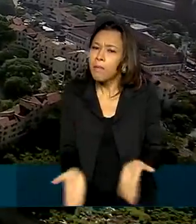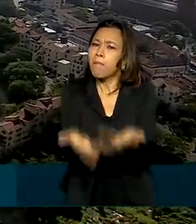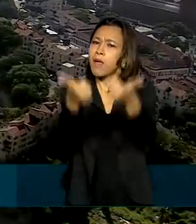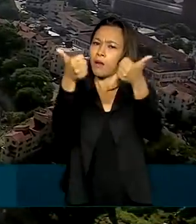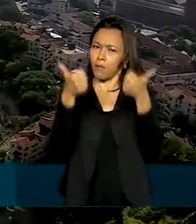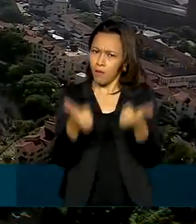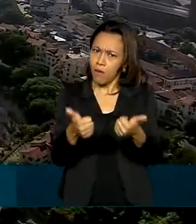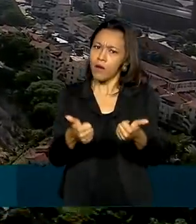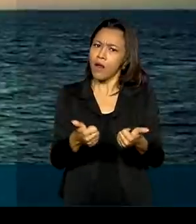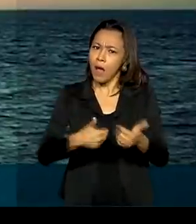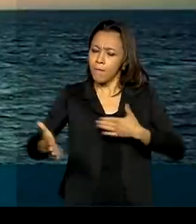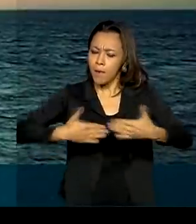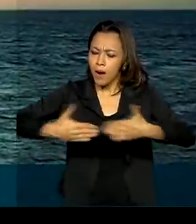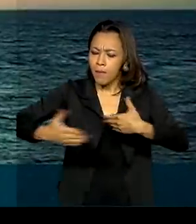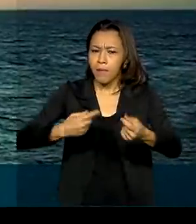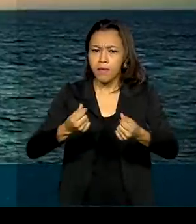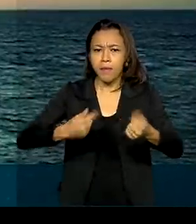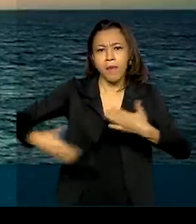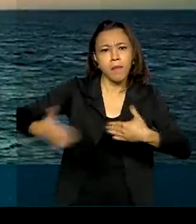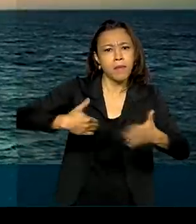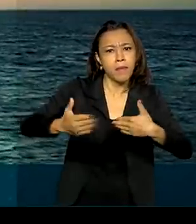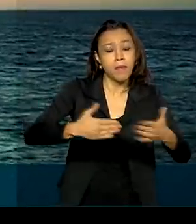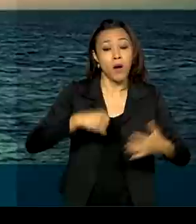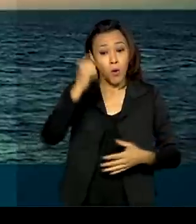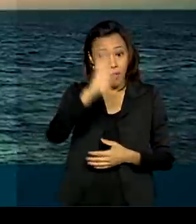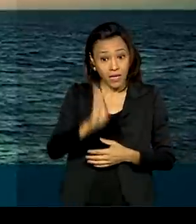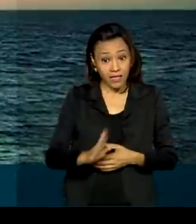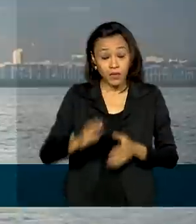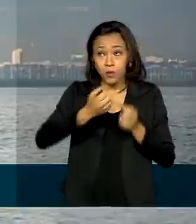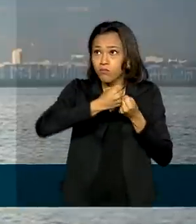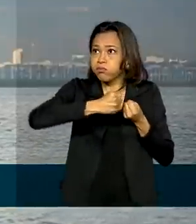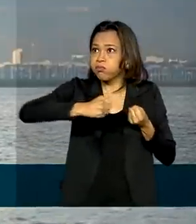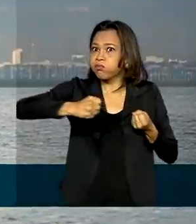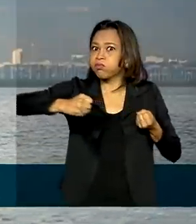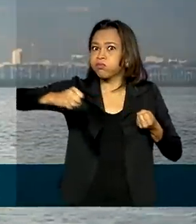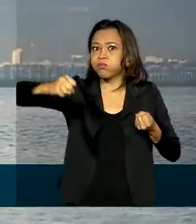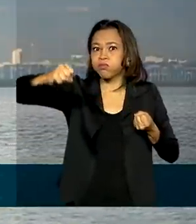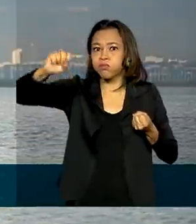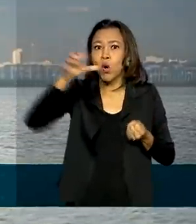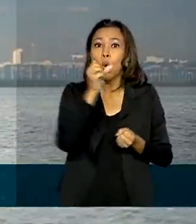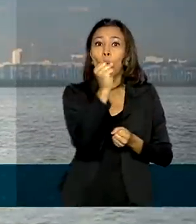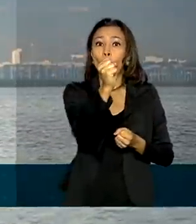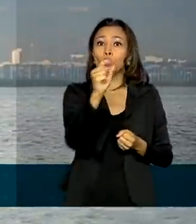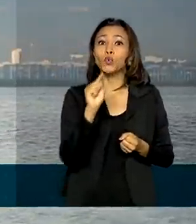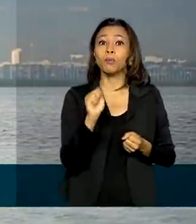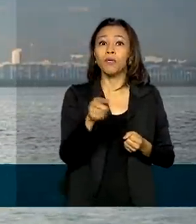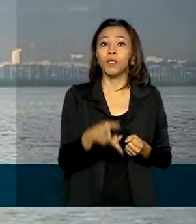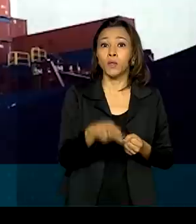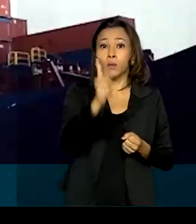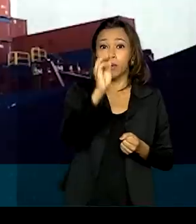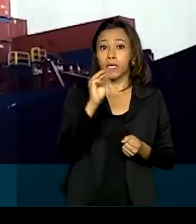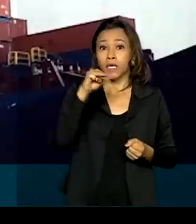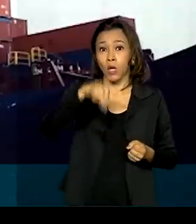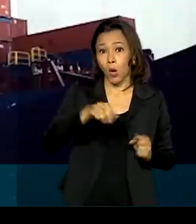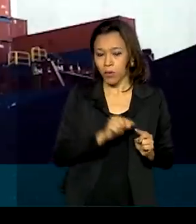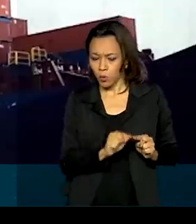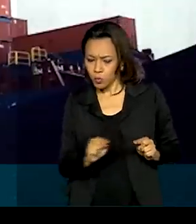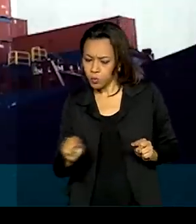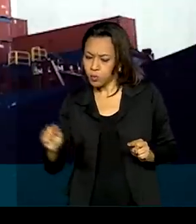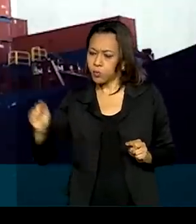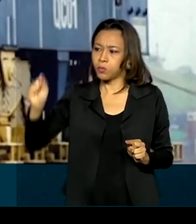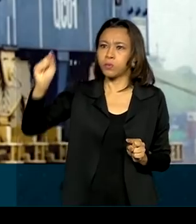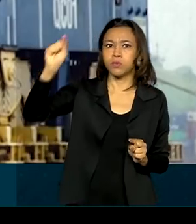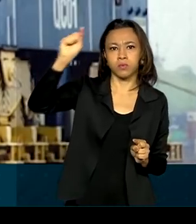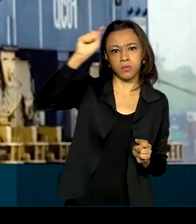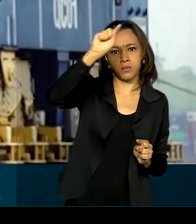competitividade industrial. Embora o Brasil seja um país continental, com quase 8 mil quilômetros de costa, apenas 11